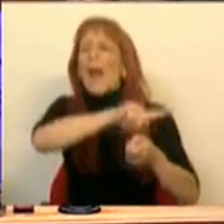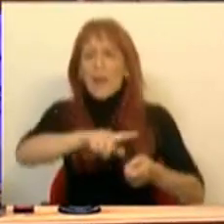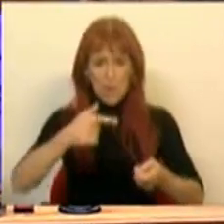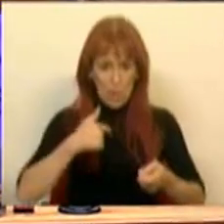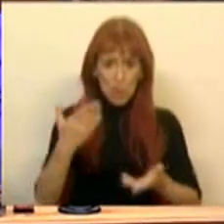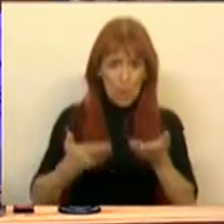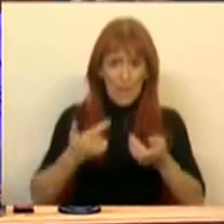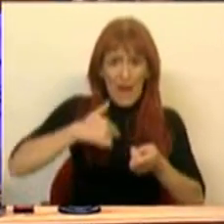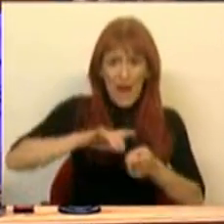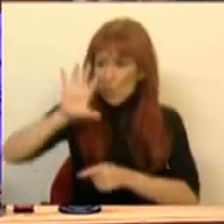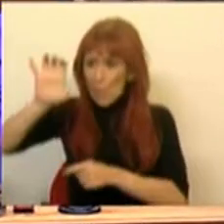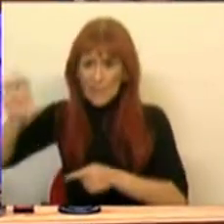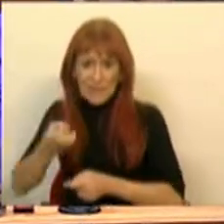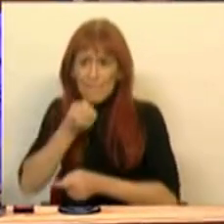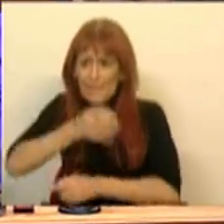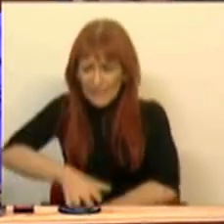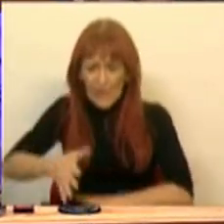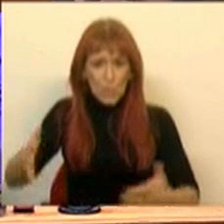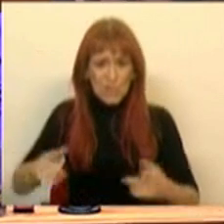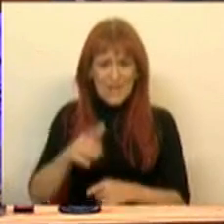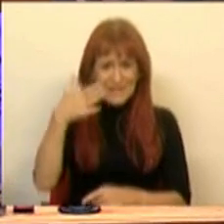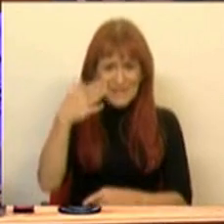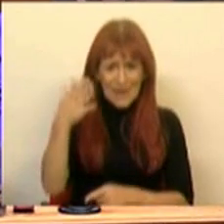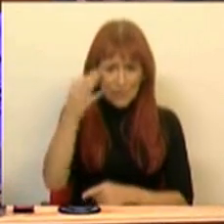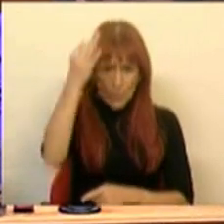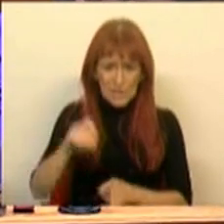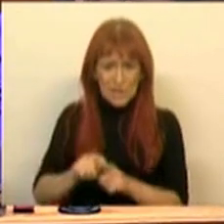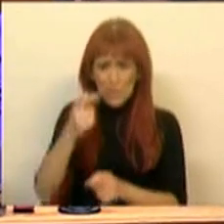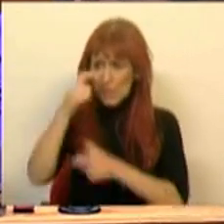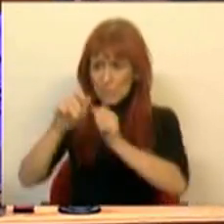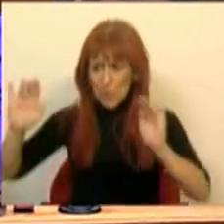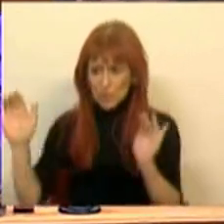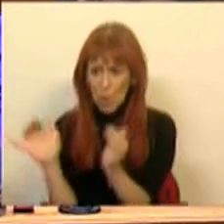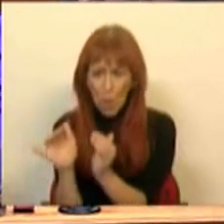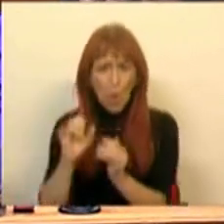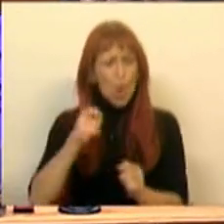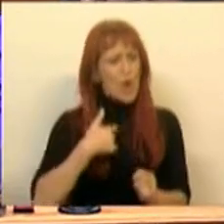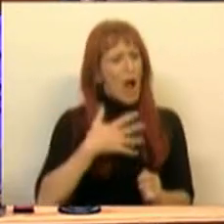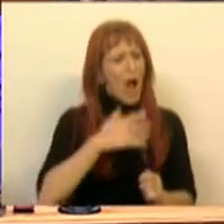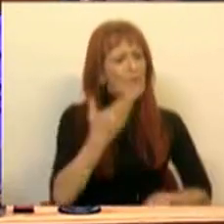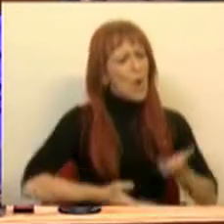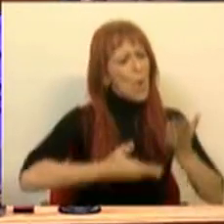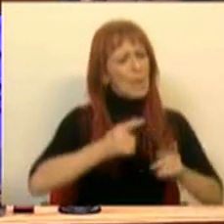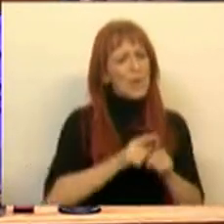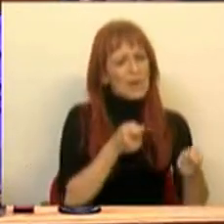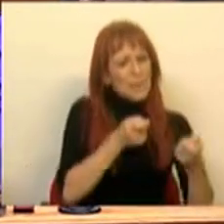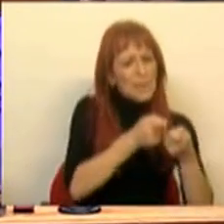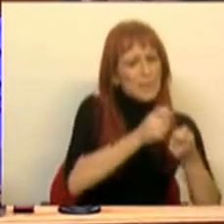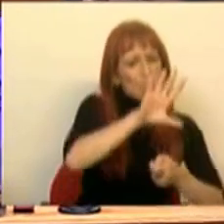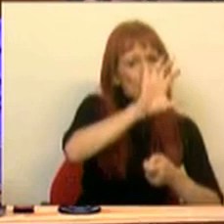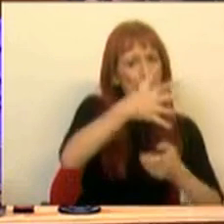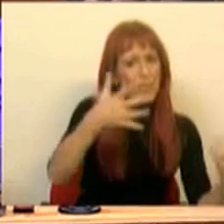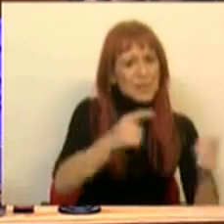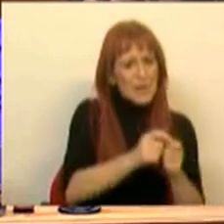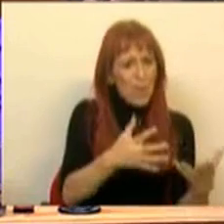Nós queremos nos comparar com países que perderam 17% da sua população, ou nós queremos nos comparar e aproximar dos